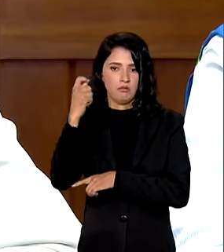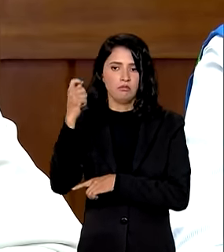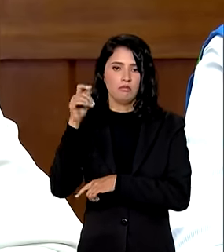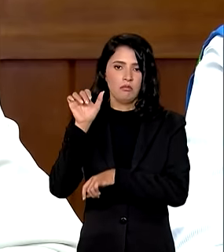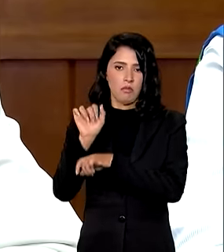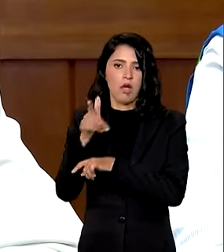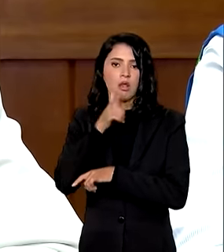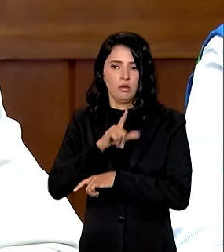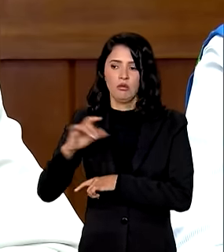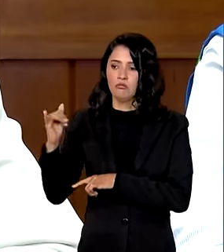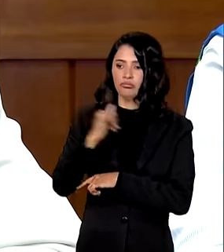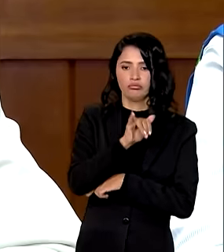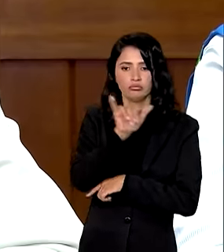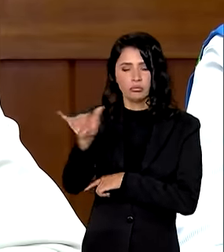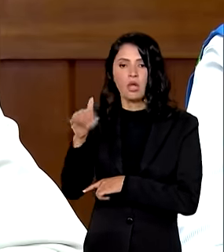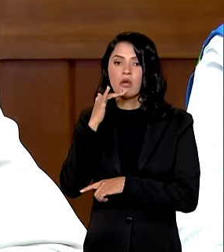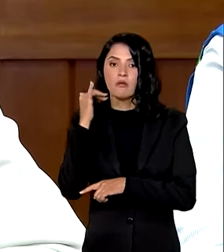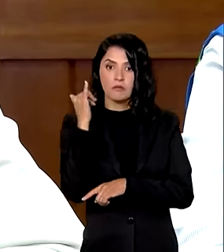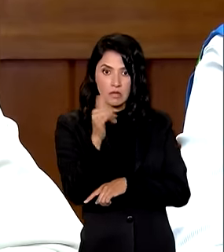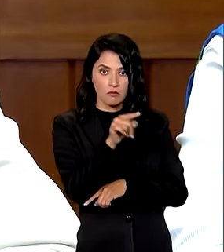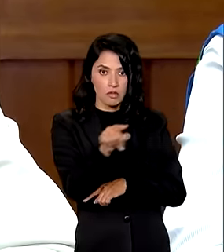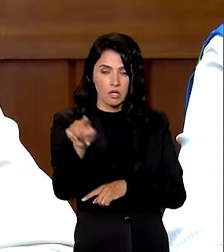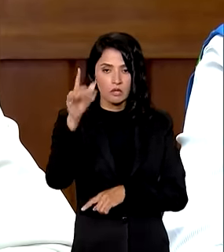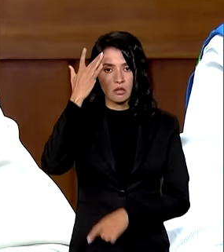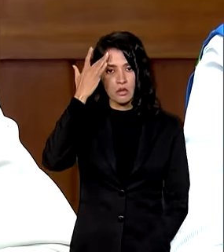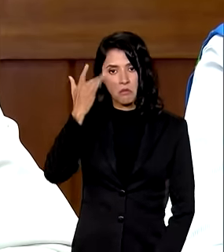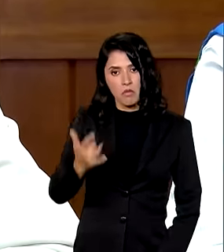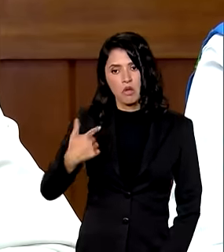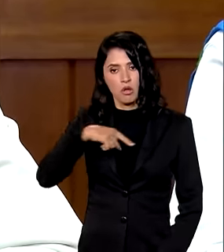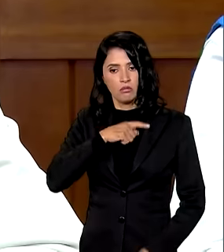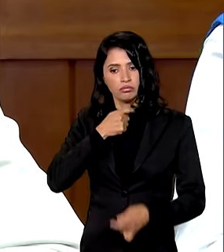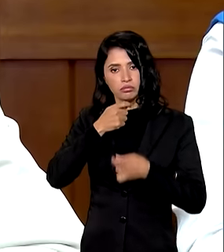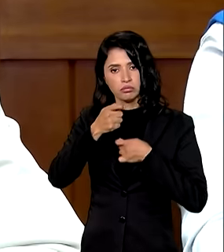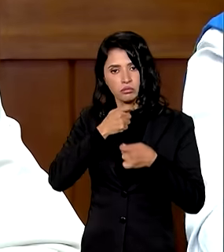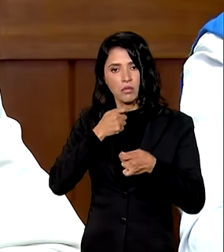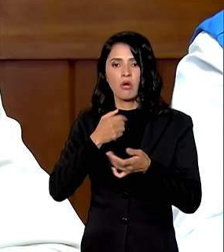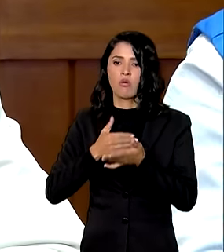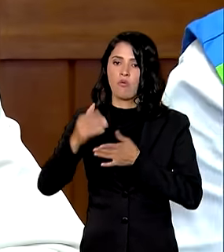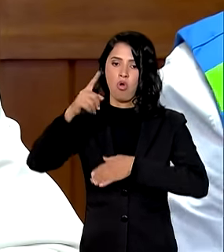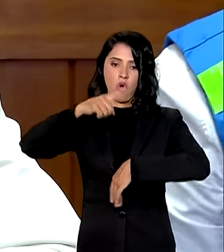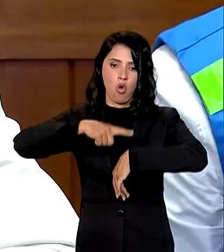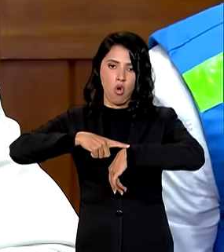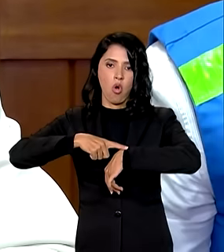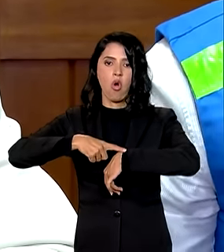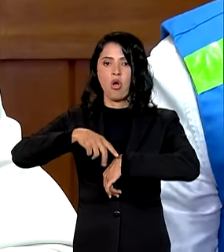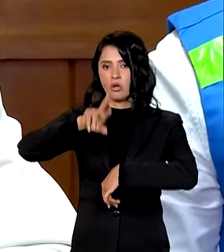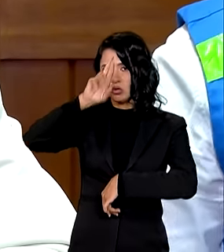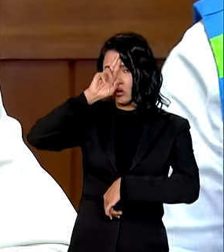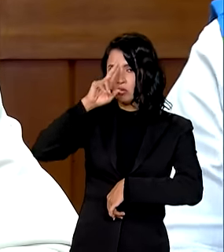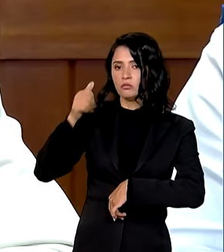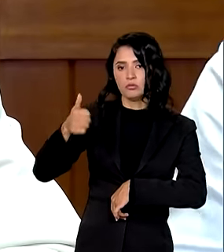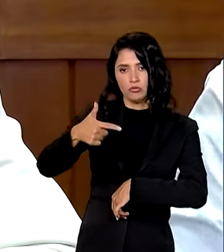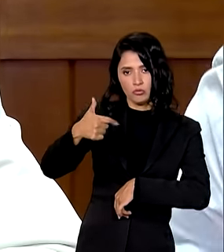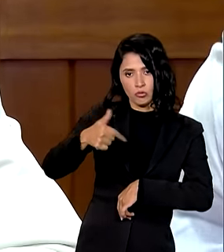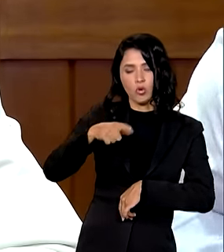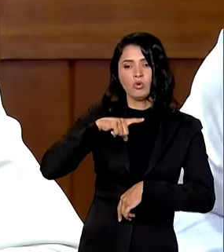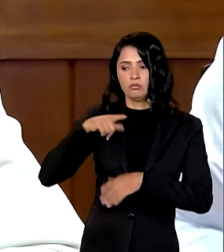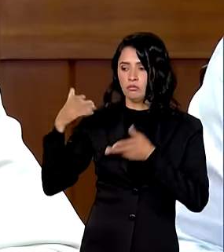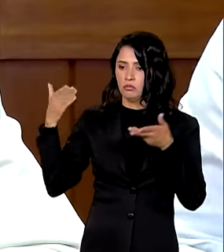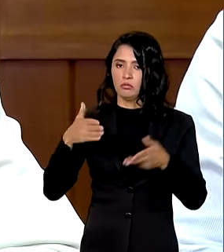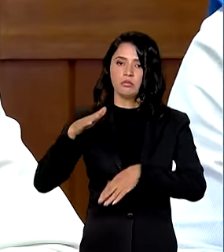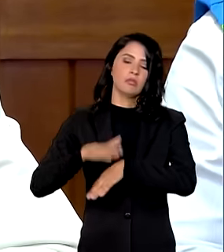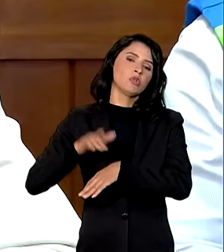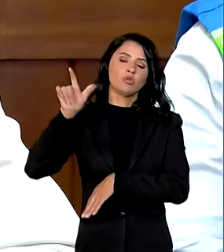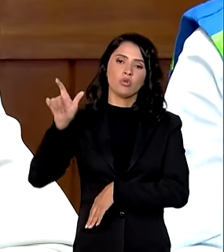quero só comunicar aos senhores e senhoras que amanhã a nossa coletiva excepcionalmente será o meio-dia com a participação do ministro